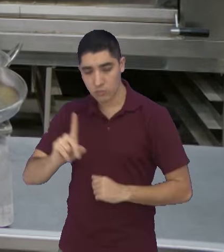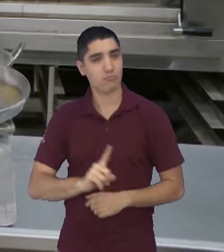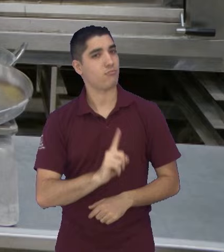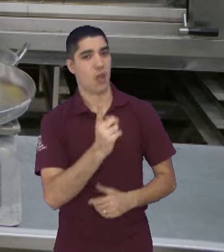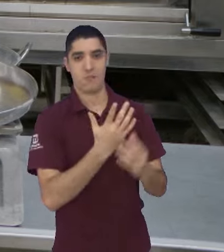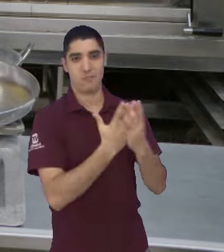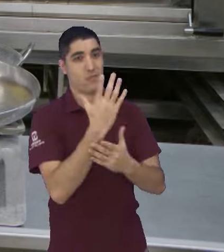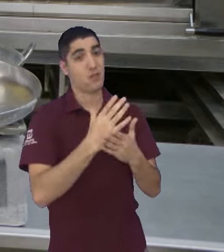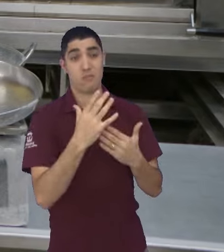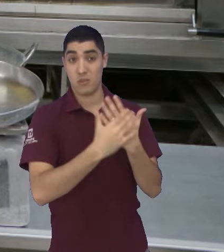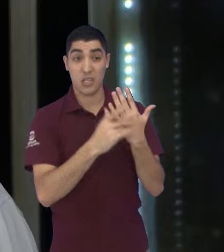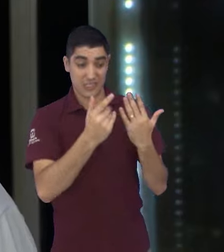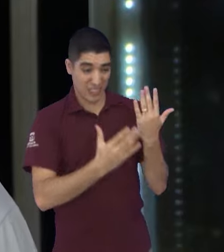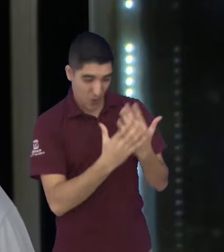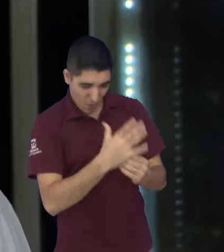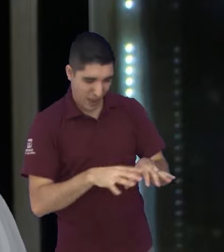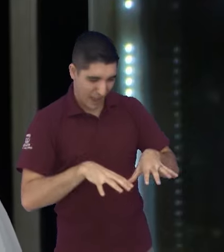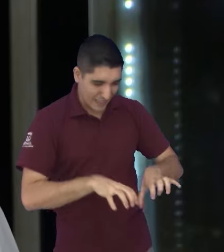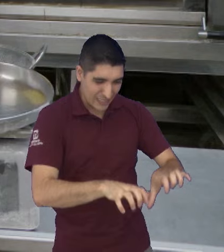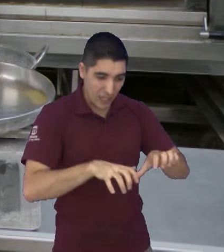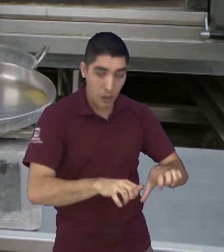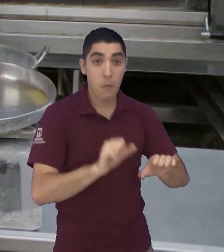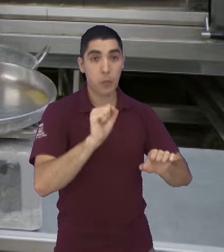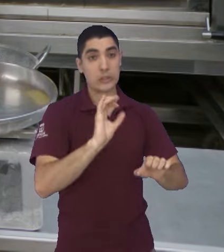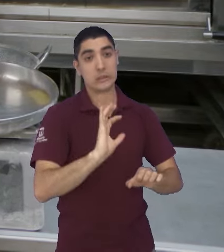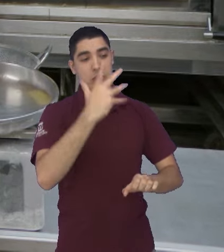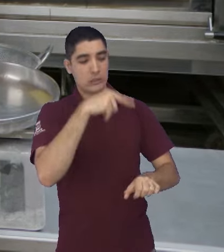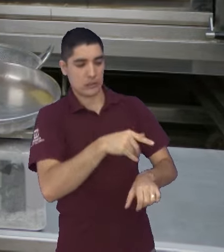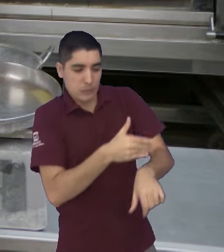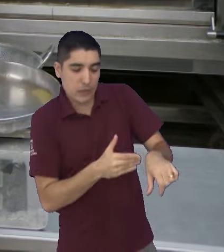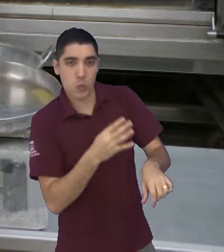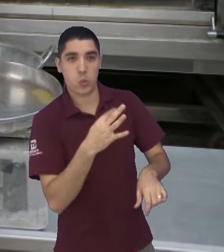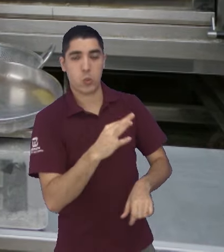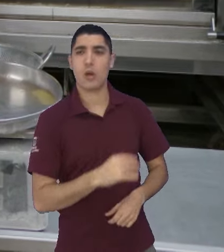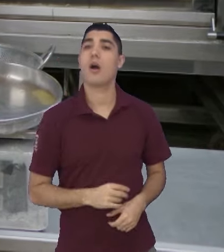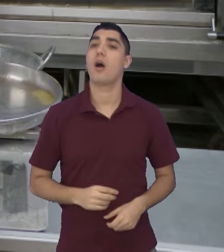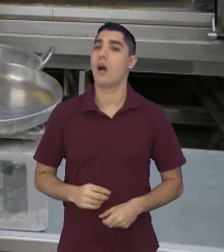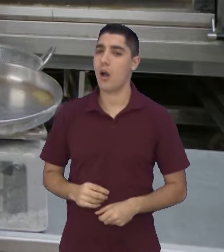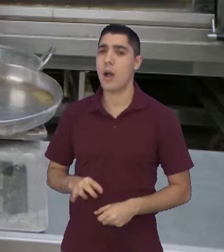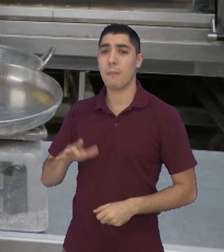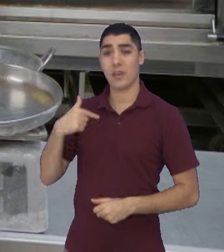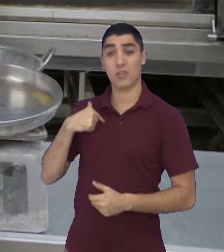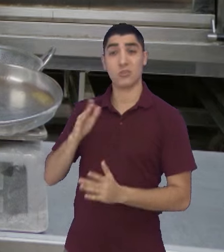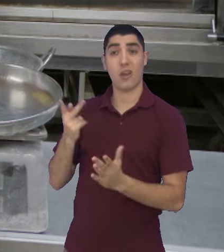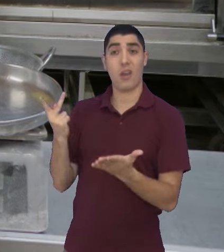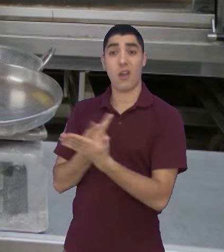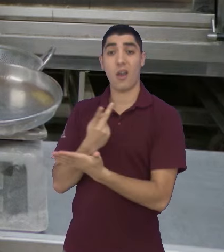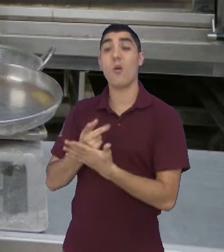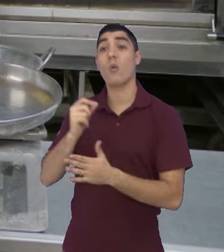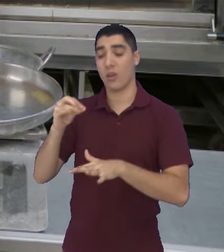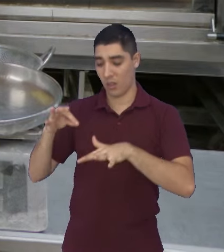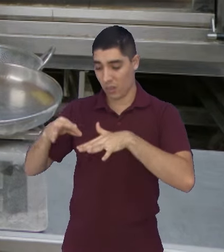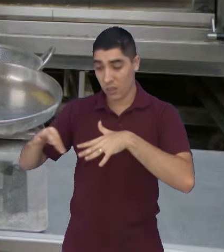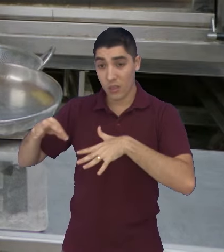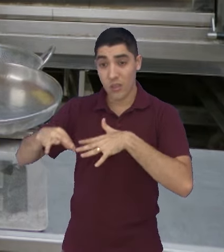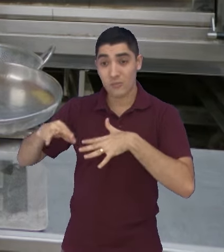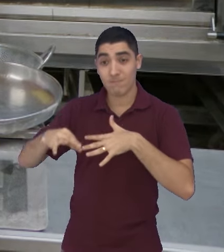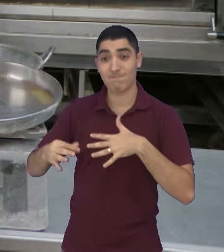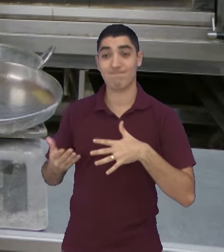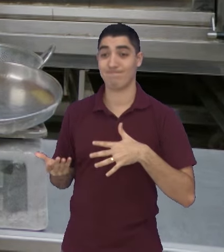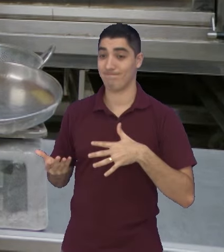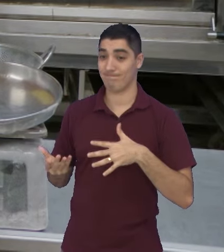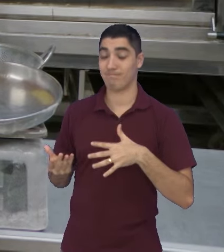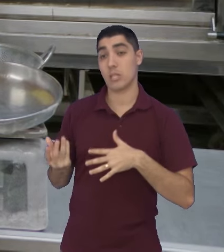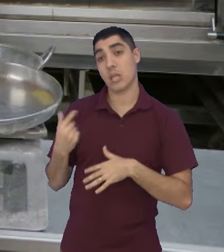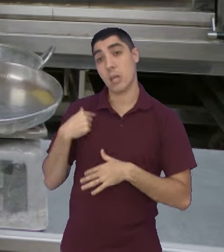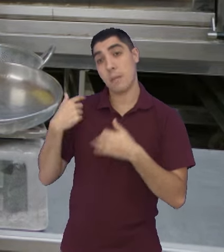porque a gente pode se machucar na hora de mexer na maceira. Mas tem uma coisa que eu já comecei errado, Fernanda, estou de esmalte, então a gente vai fazer uma